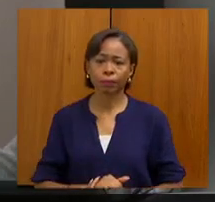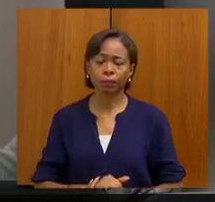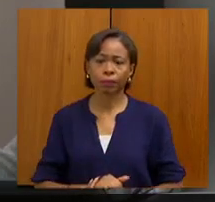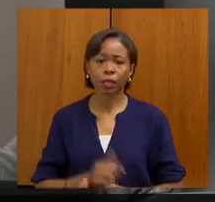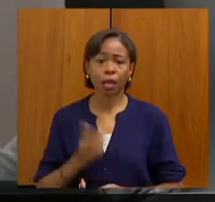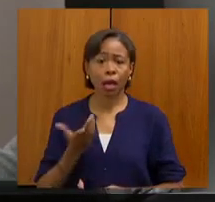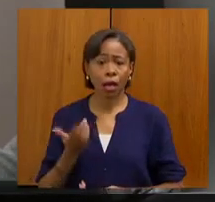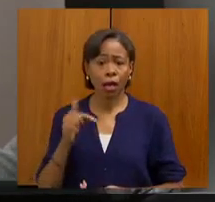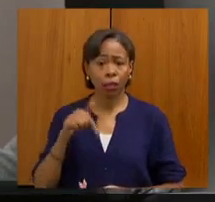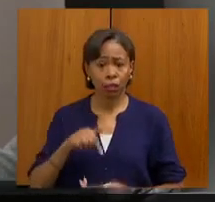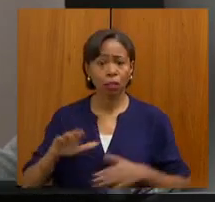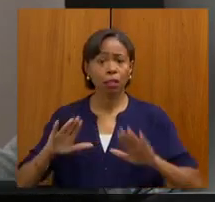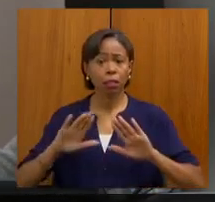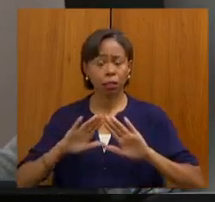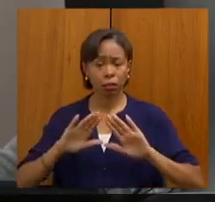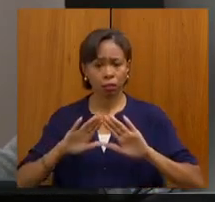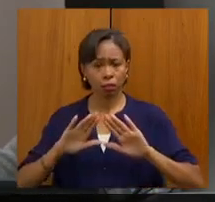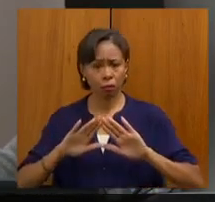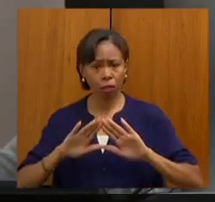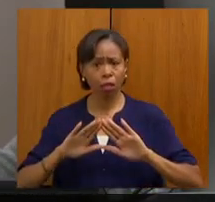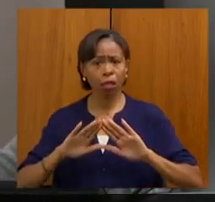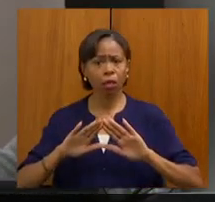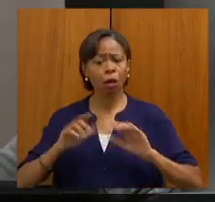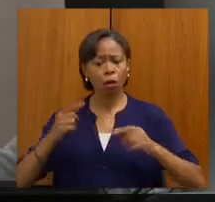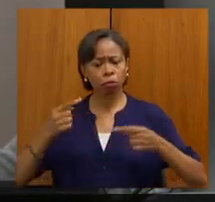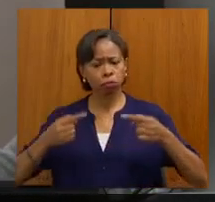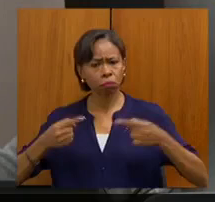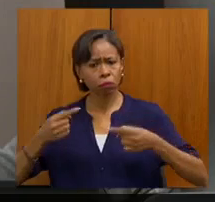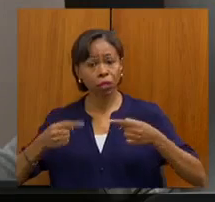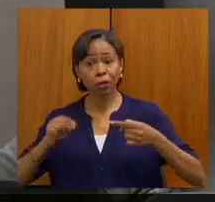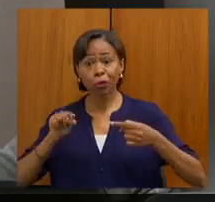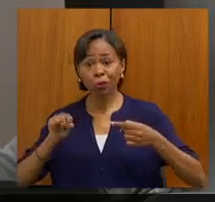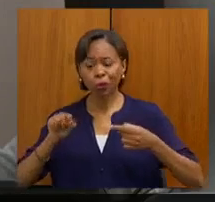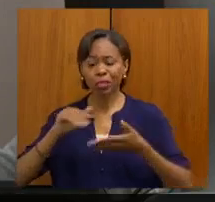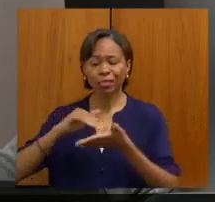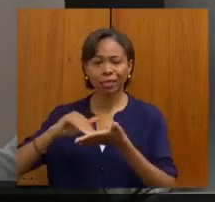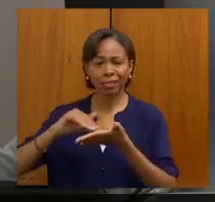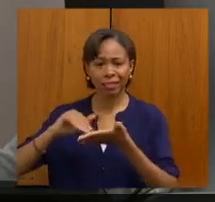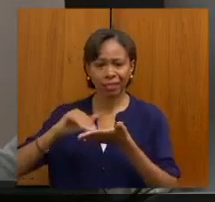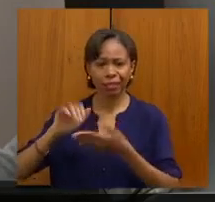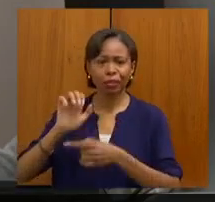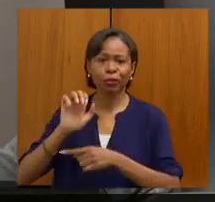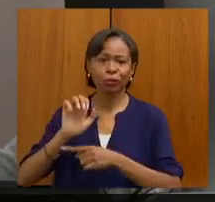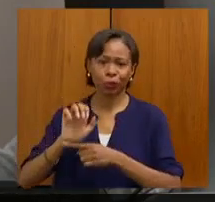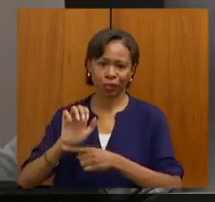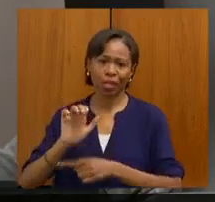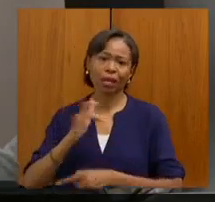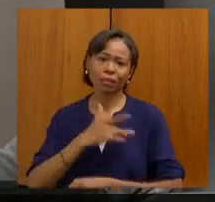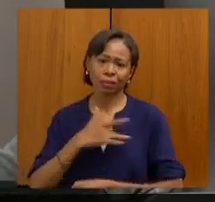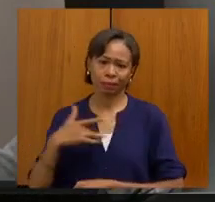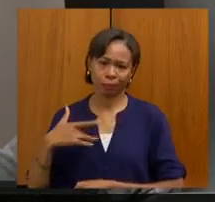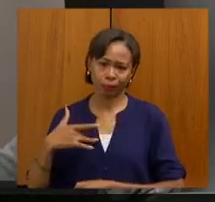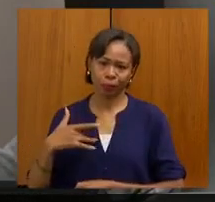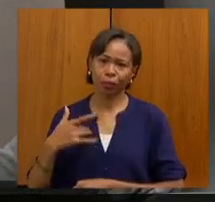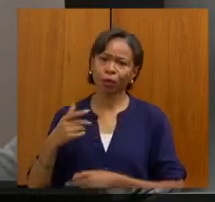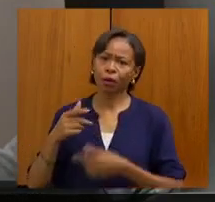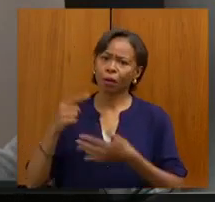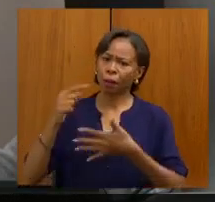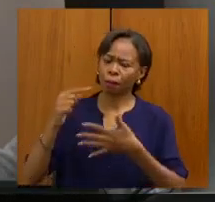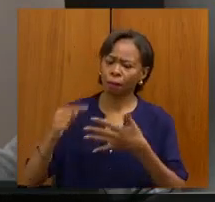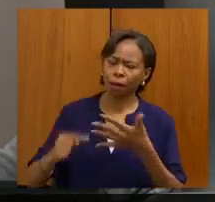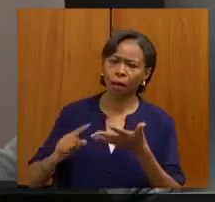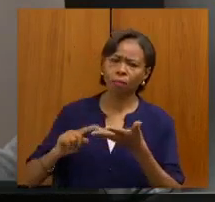Assembleia de Minas hoje, poder discutir com o secretário de Estado, podermos falar sobre os problemas